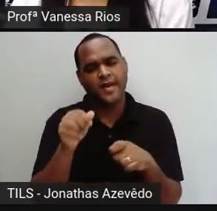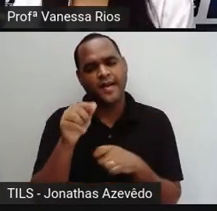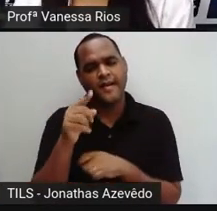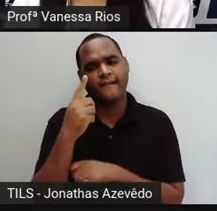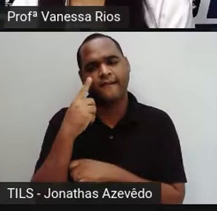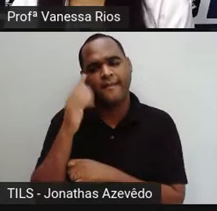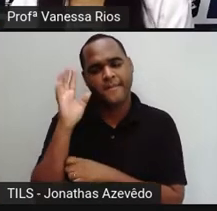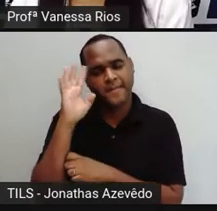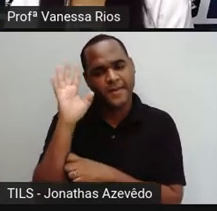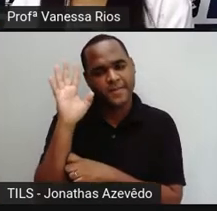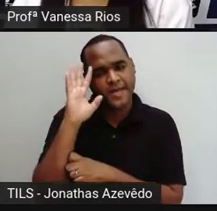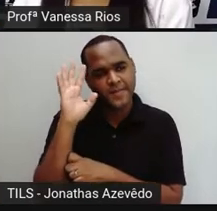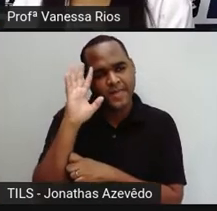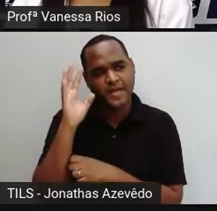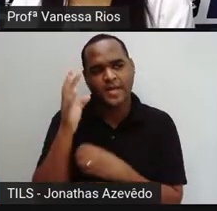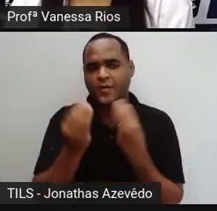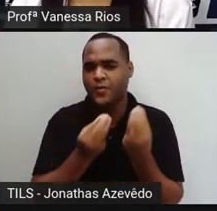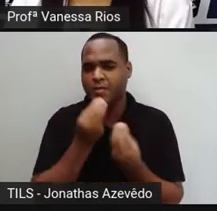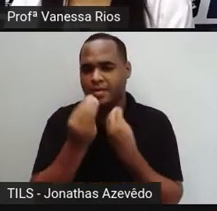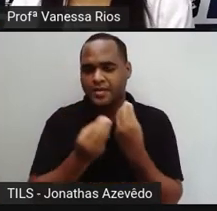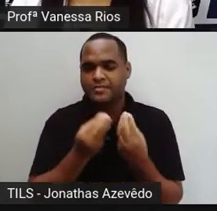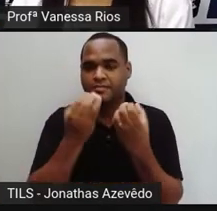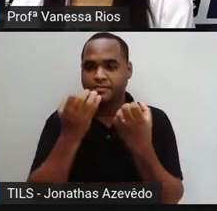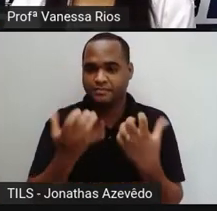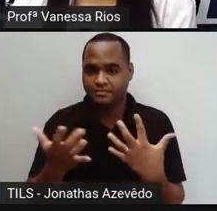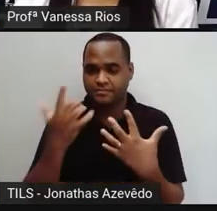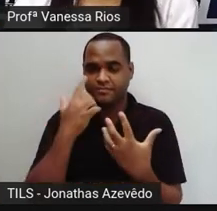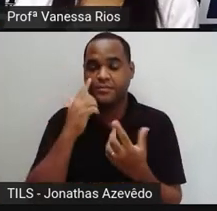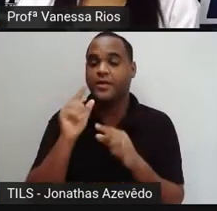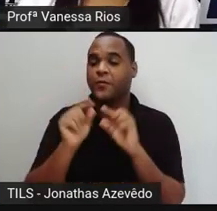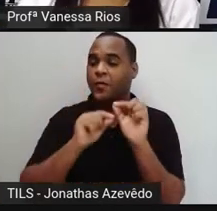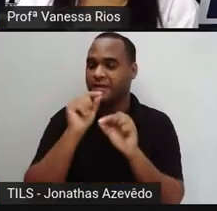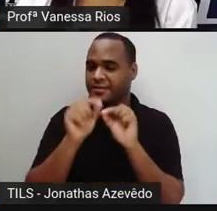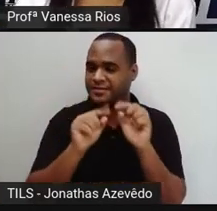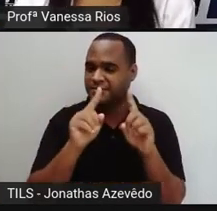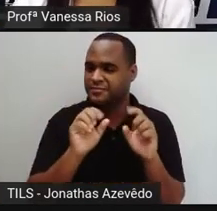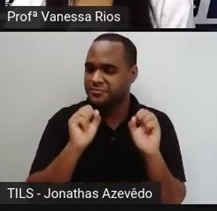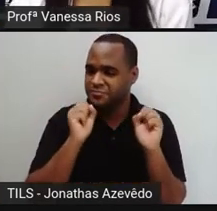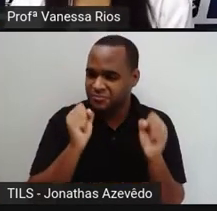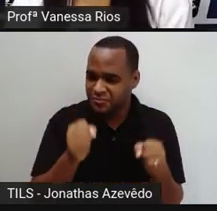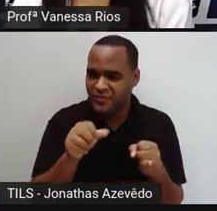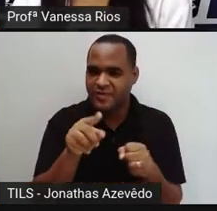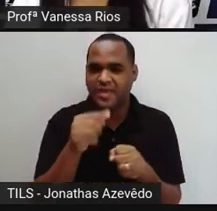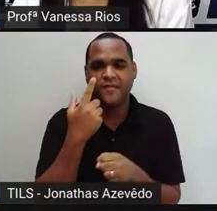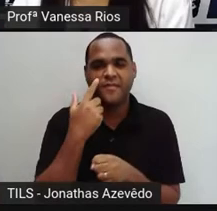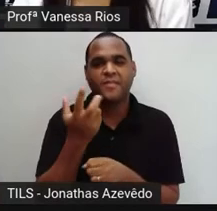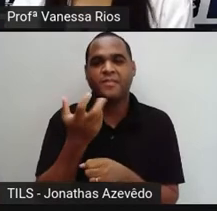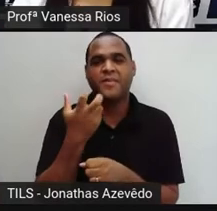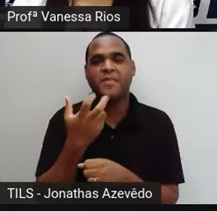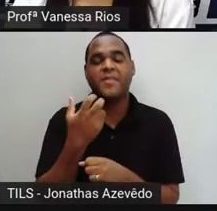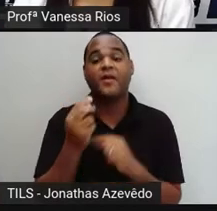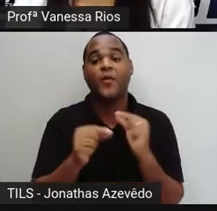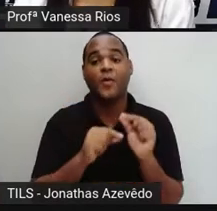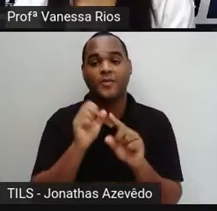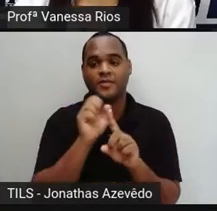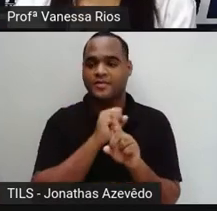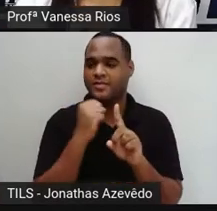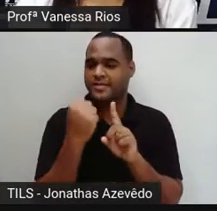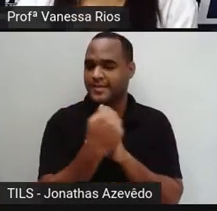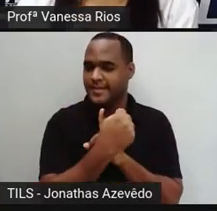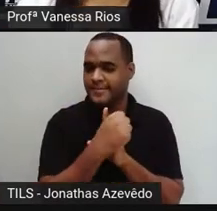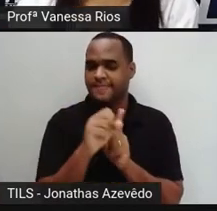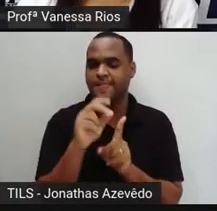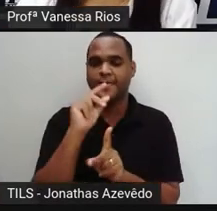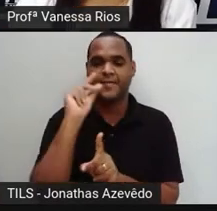reflexão sobre esse, essa forma de expressão existente aí, né? Na sociedade há